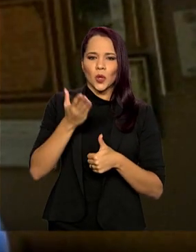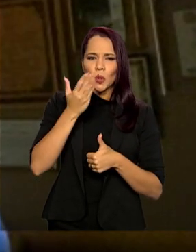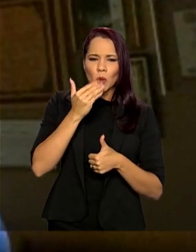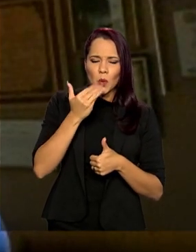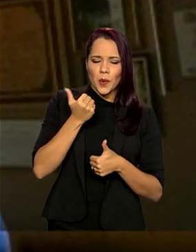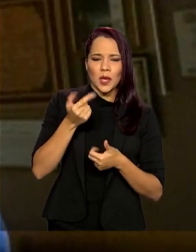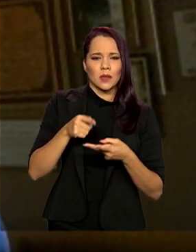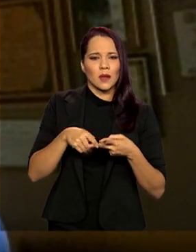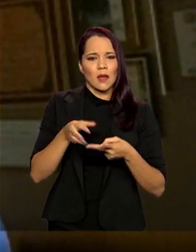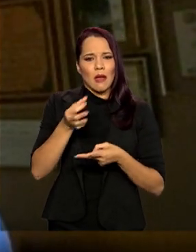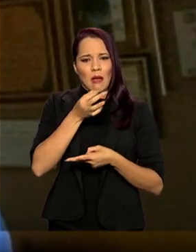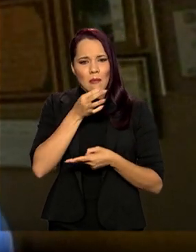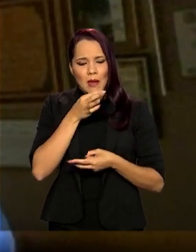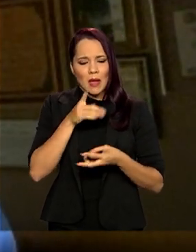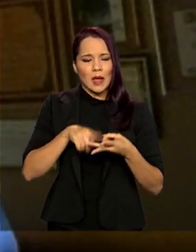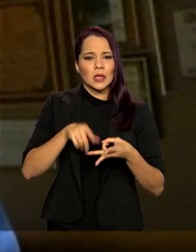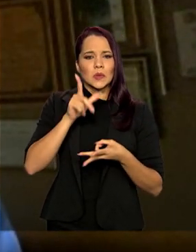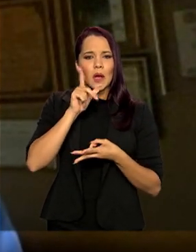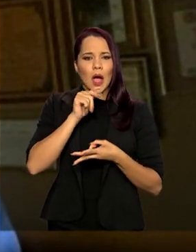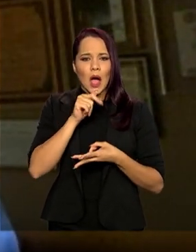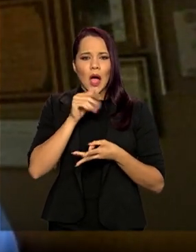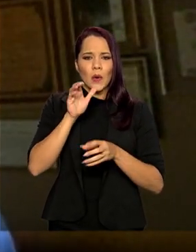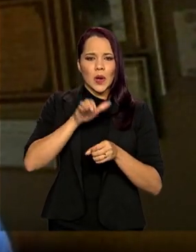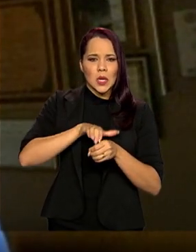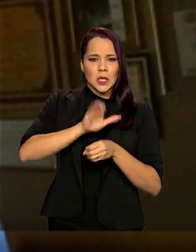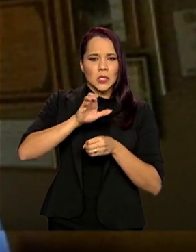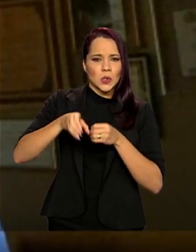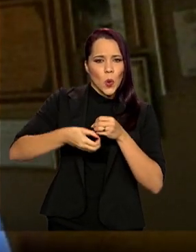remédio, água, esgoto,